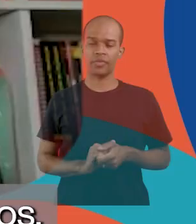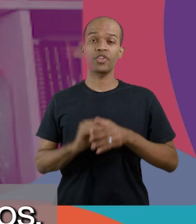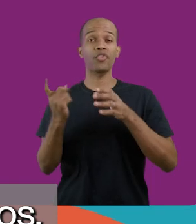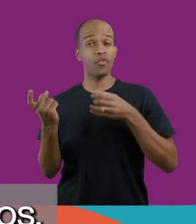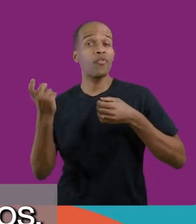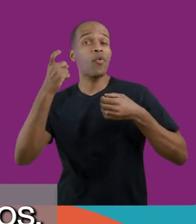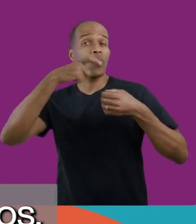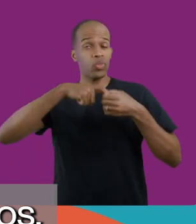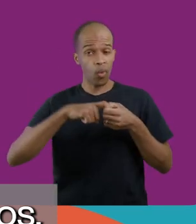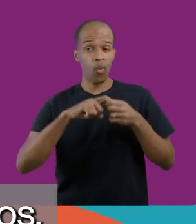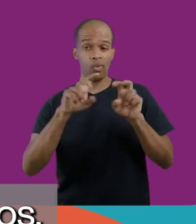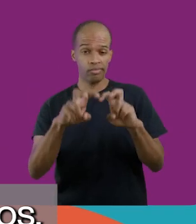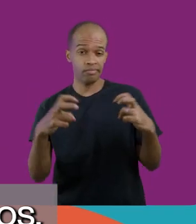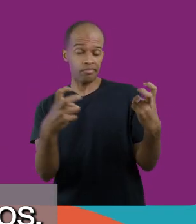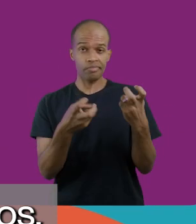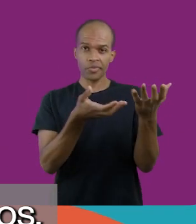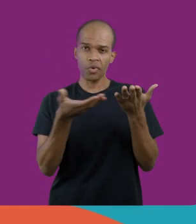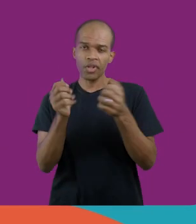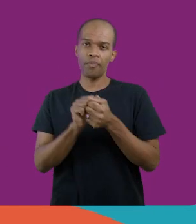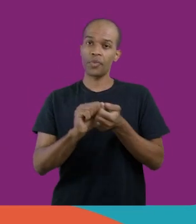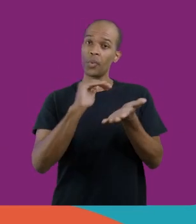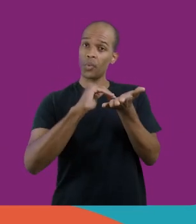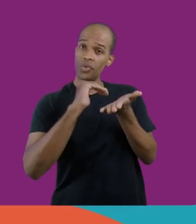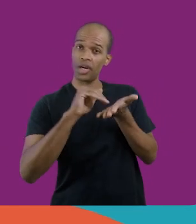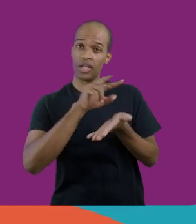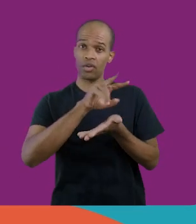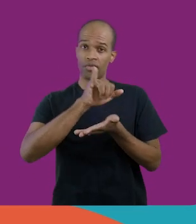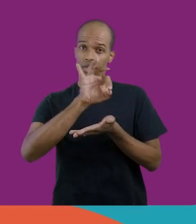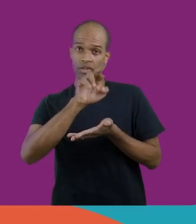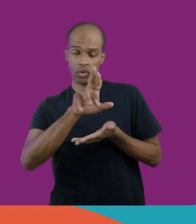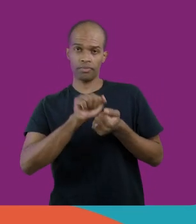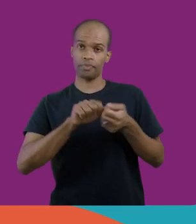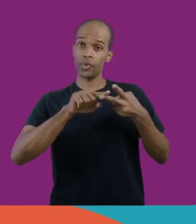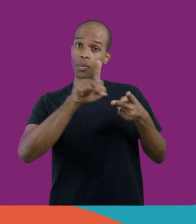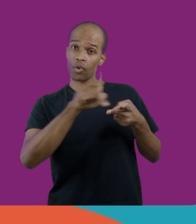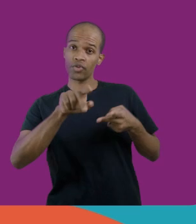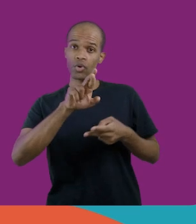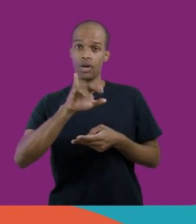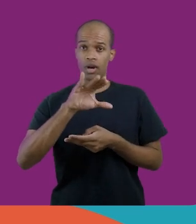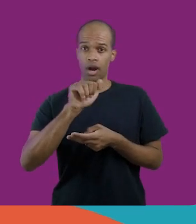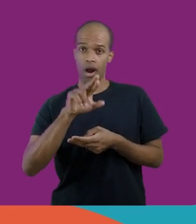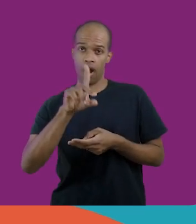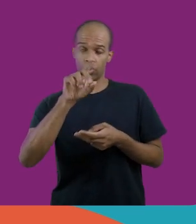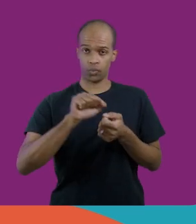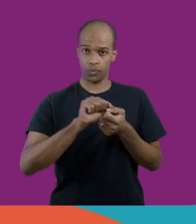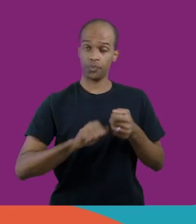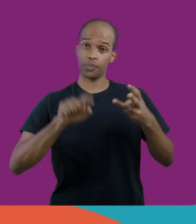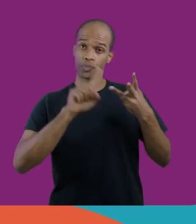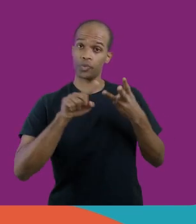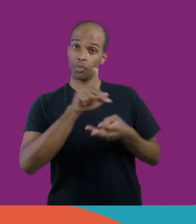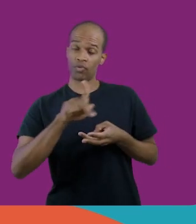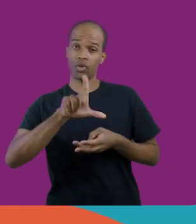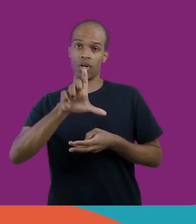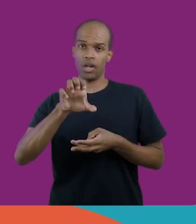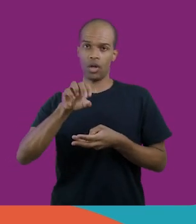Estamos de volta com os nossos convidados, o secretário Vitor de Ângelo, o professor Ricardo Paes de Barros e o